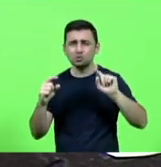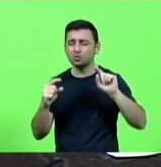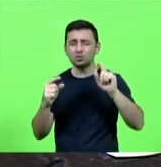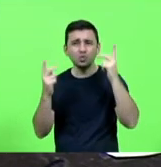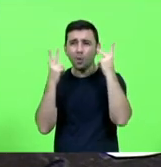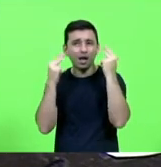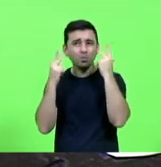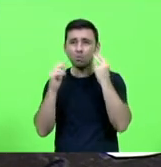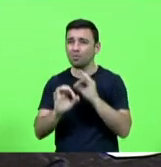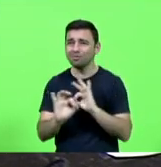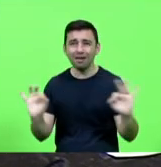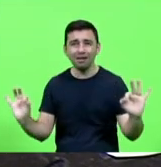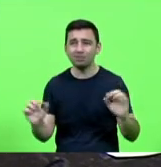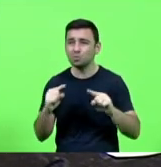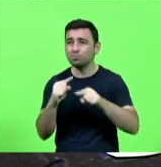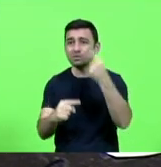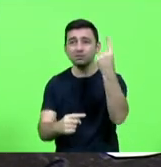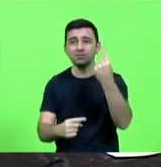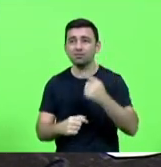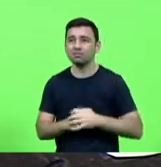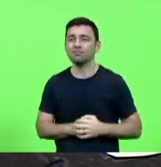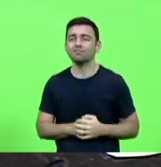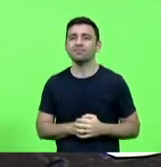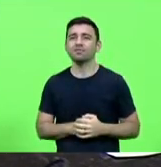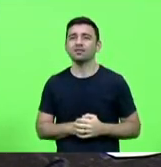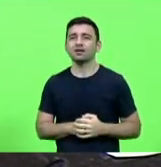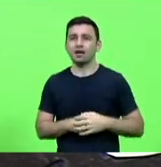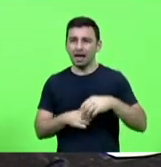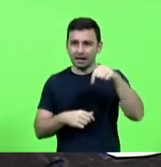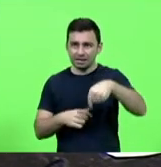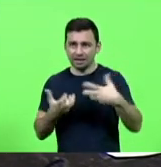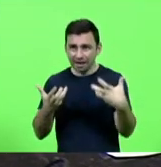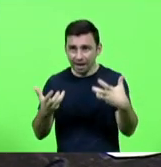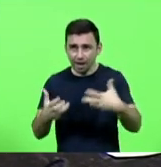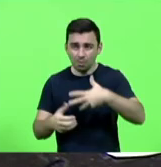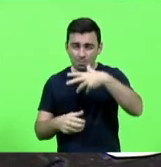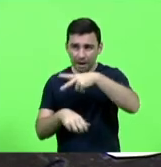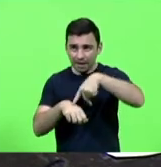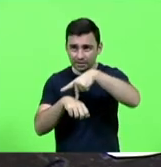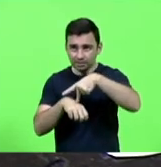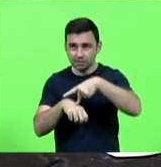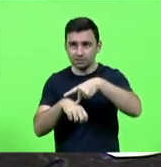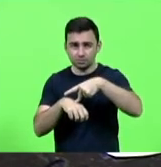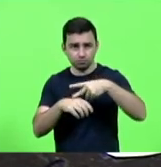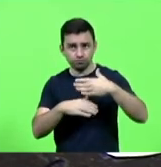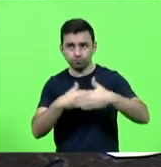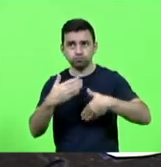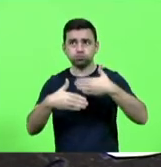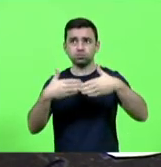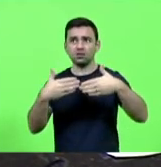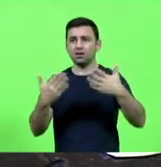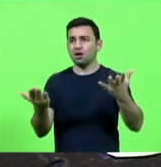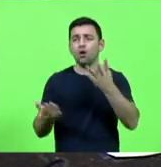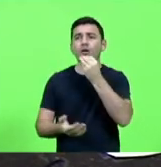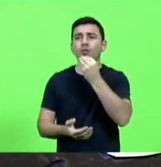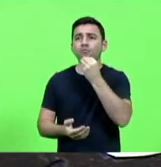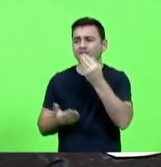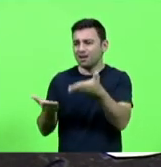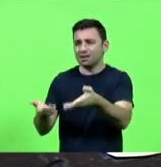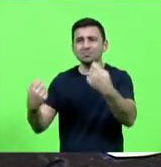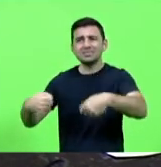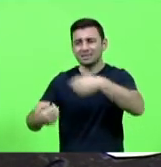que não pode fazer parte de um país que se quer próspero e moderno nós temos que começar a dizer o óbvio esse tipo de coisa tem que